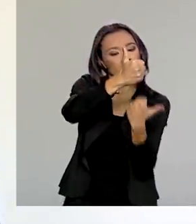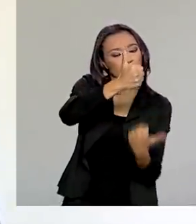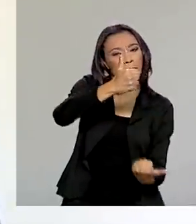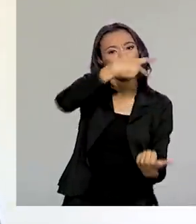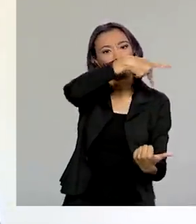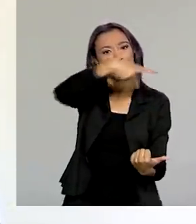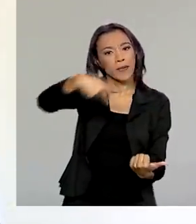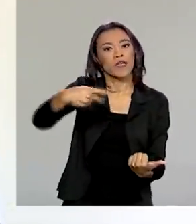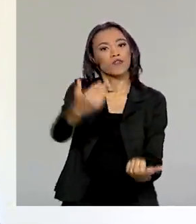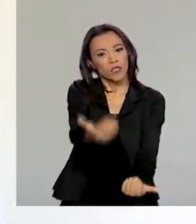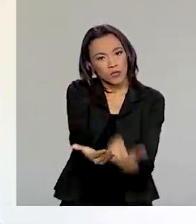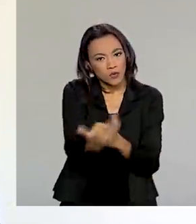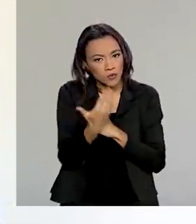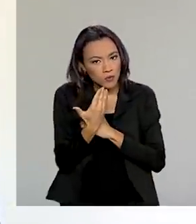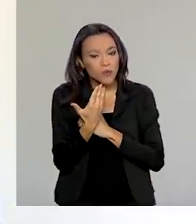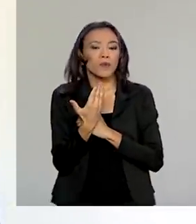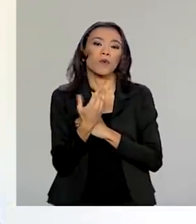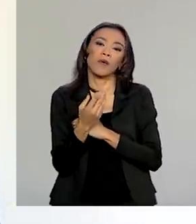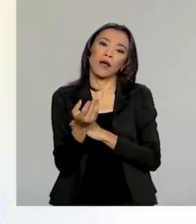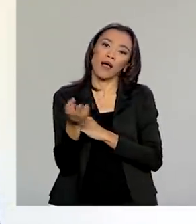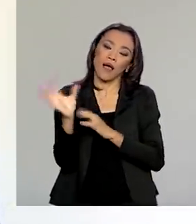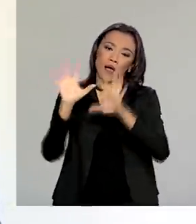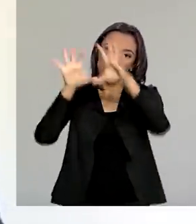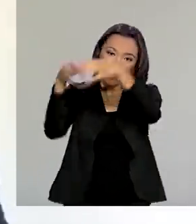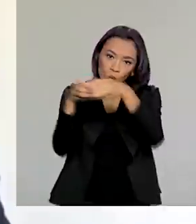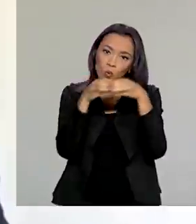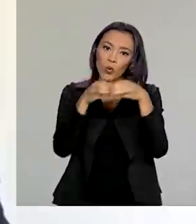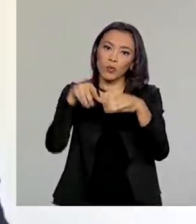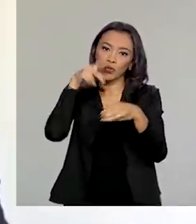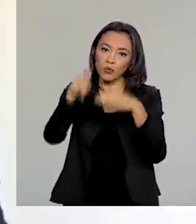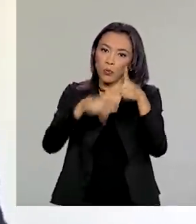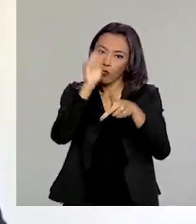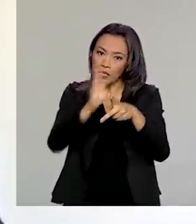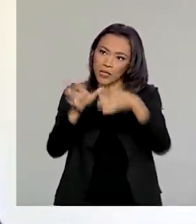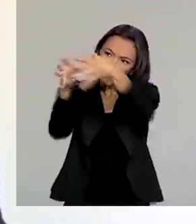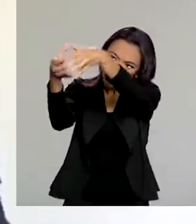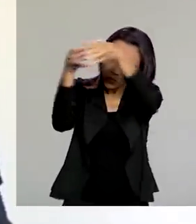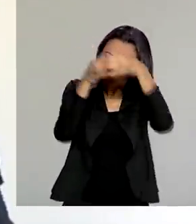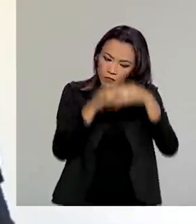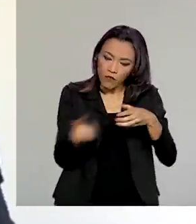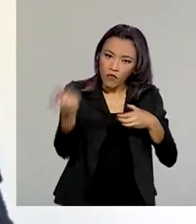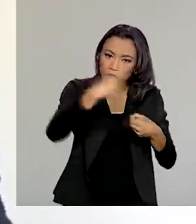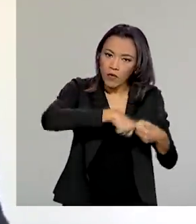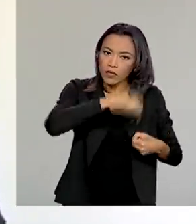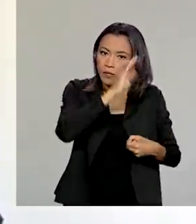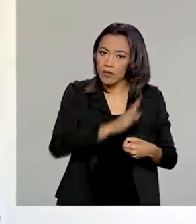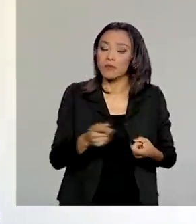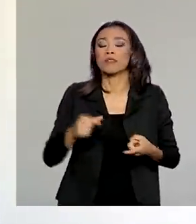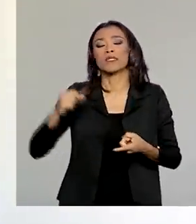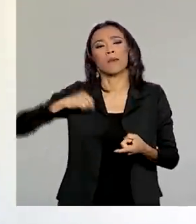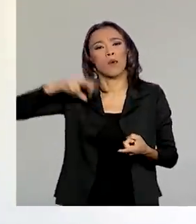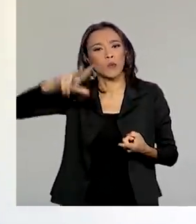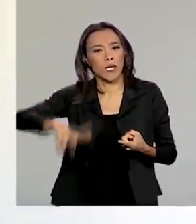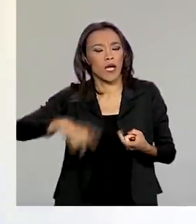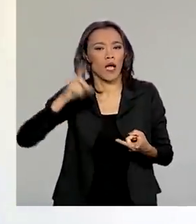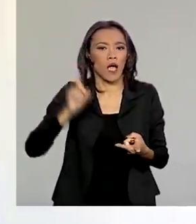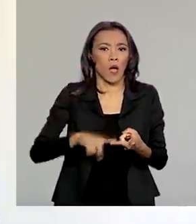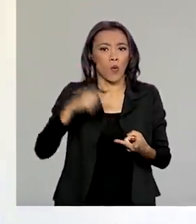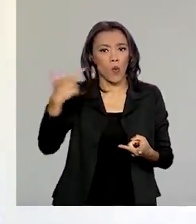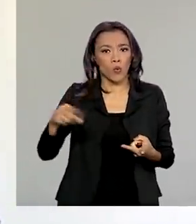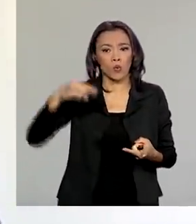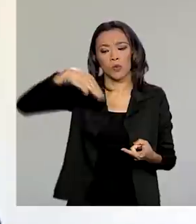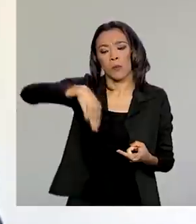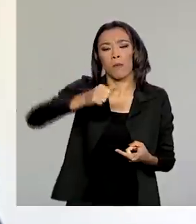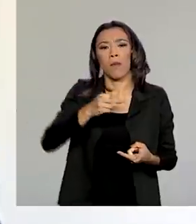nos ajudado nessa missão. Quero também dizer que em outras partes do mundo, como o exemplo Portugal, Marrocos e